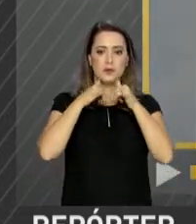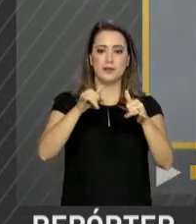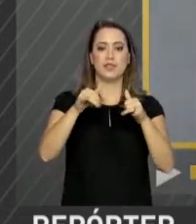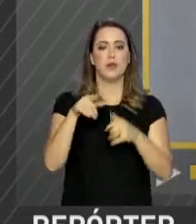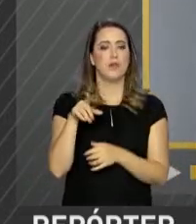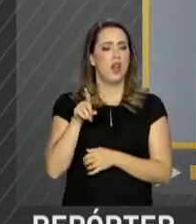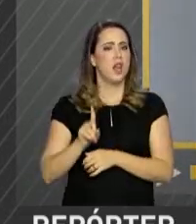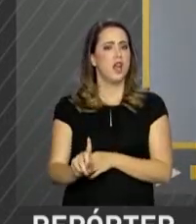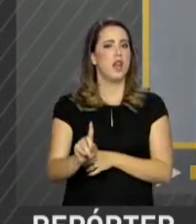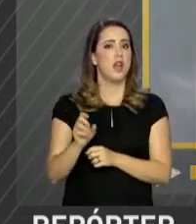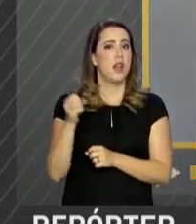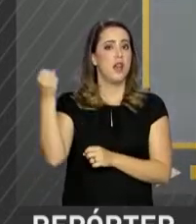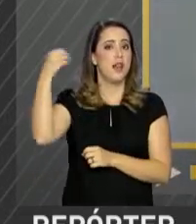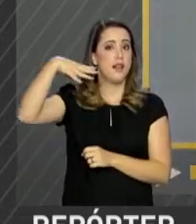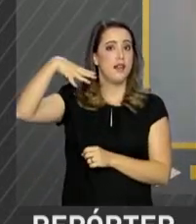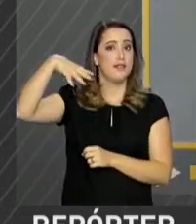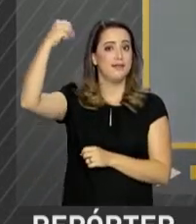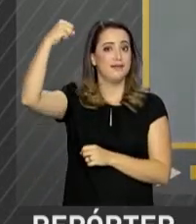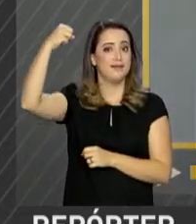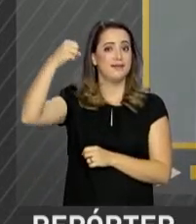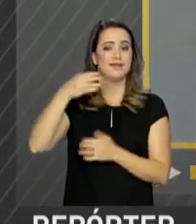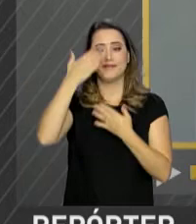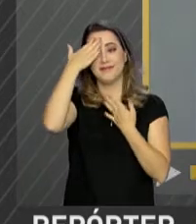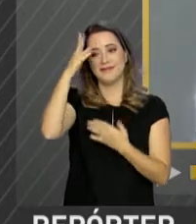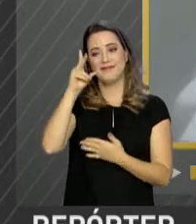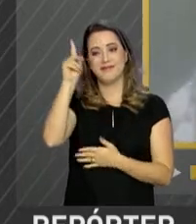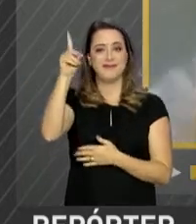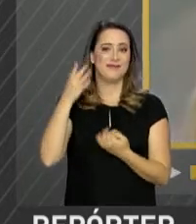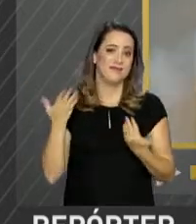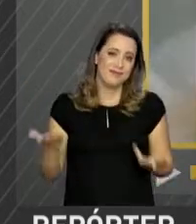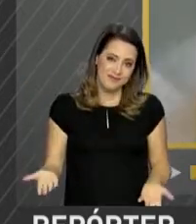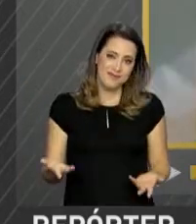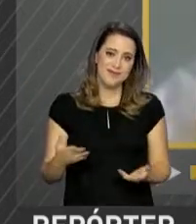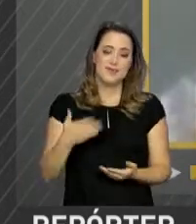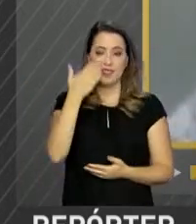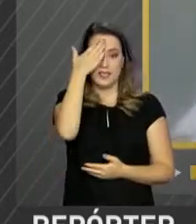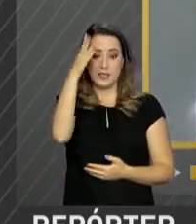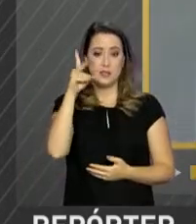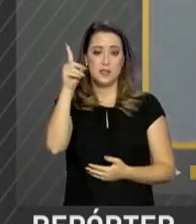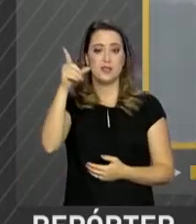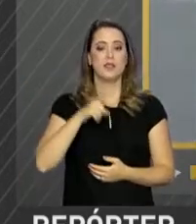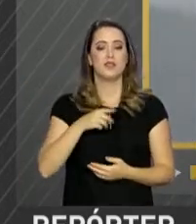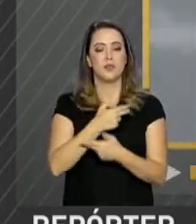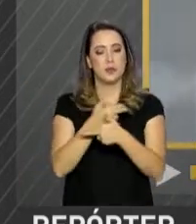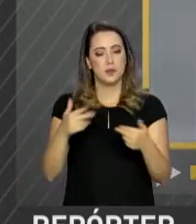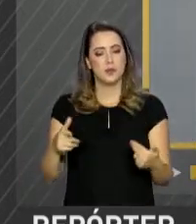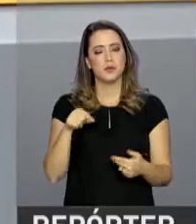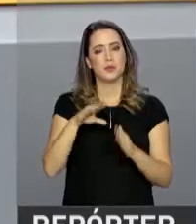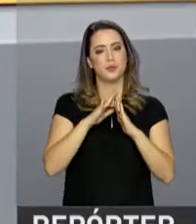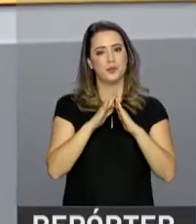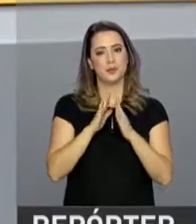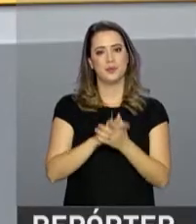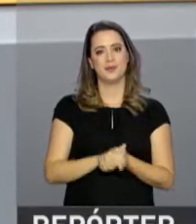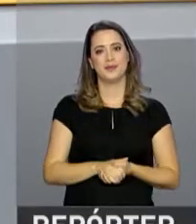ligo, desligo, graças a Deus. E agradeço muito a Deus, porque tem minhas coisinhas aqui em casa.